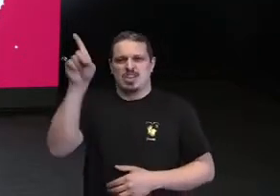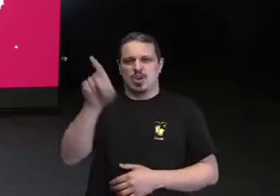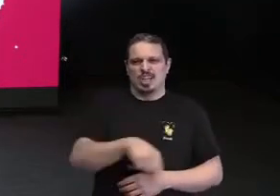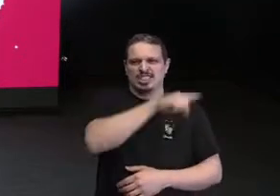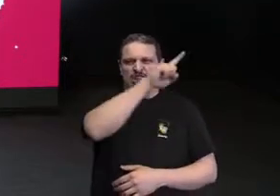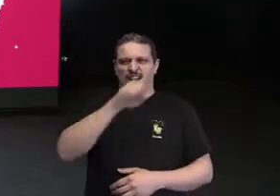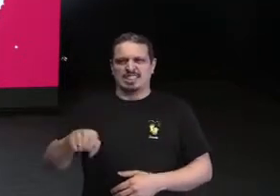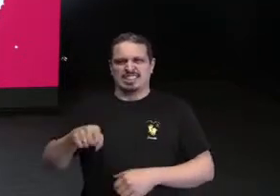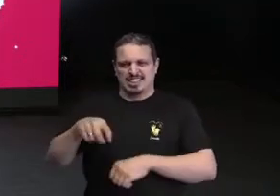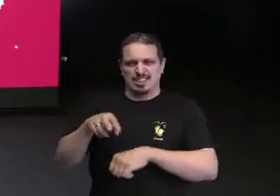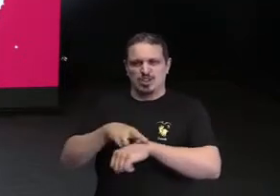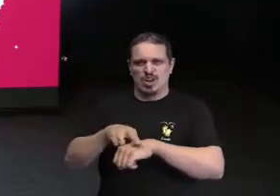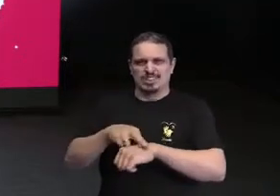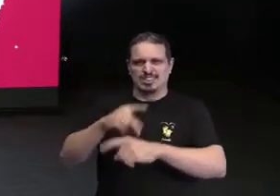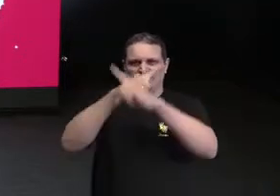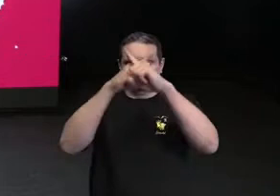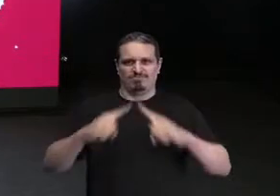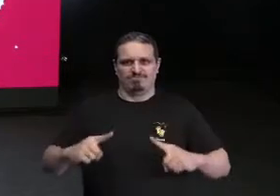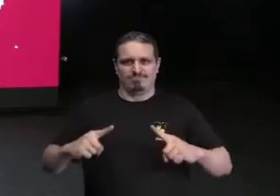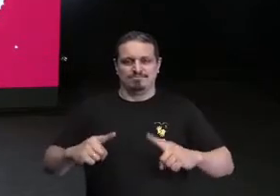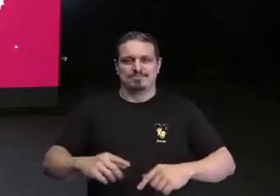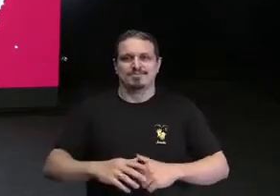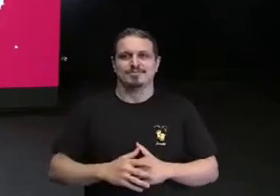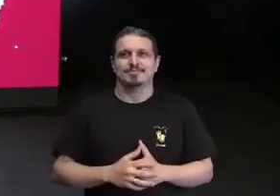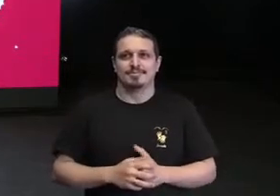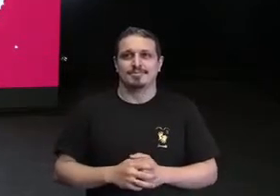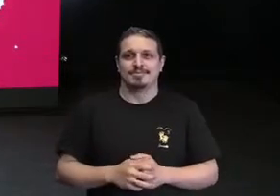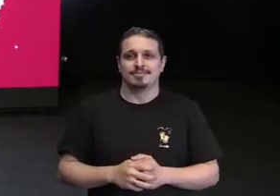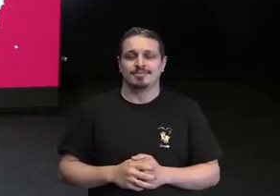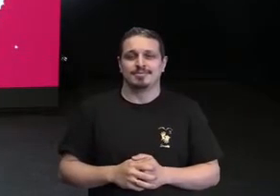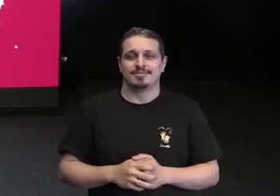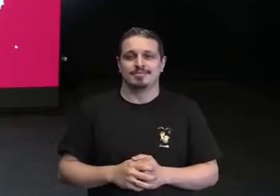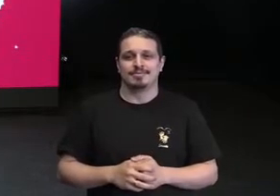E eu vou falar hoje sobre meritocracia.